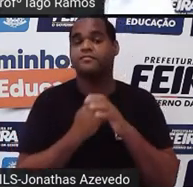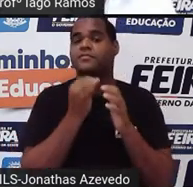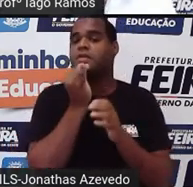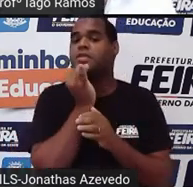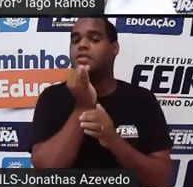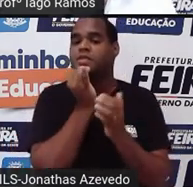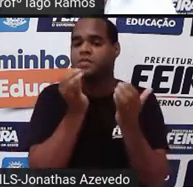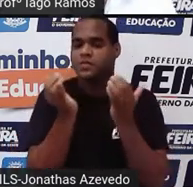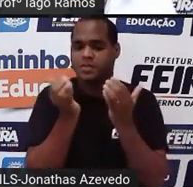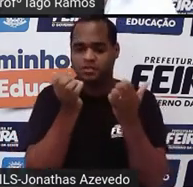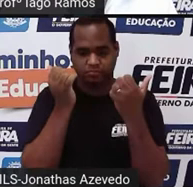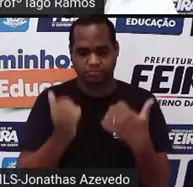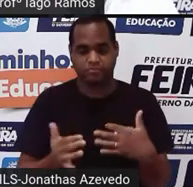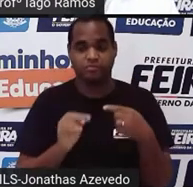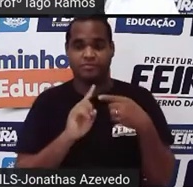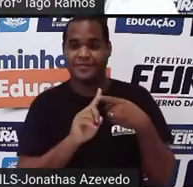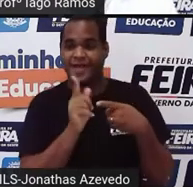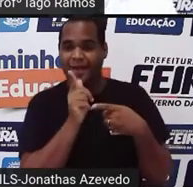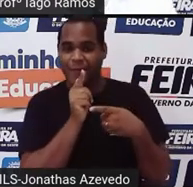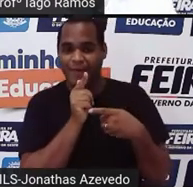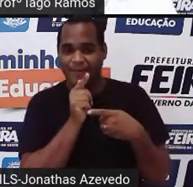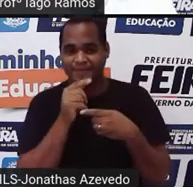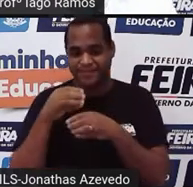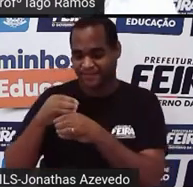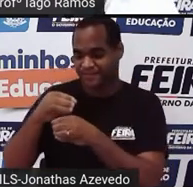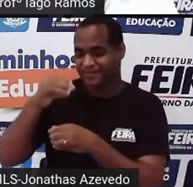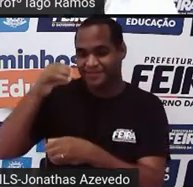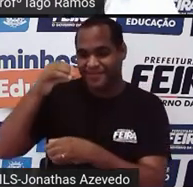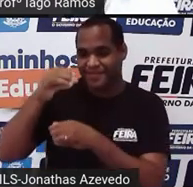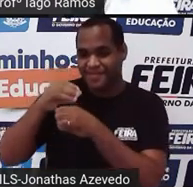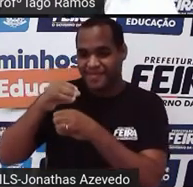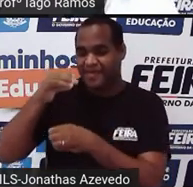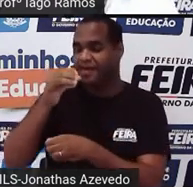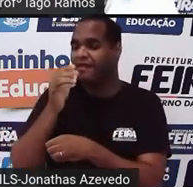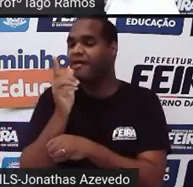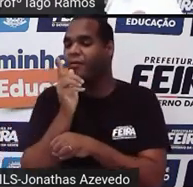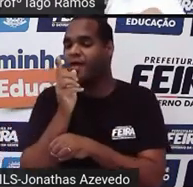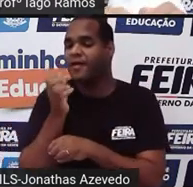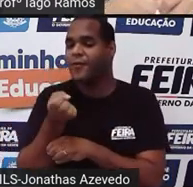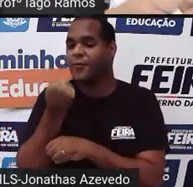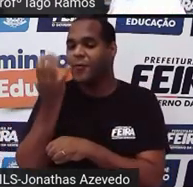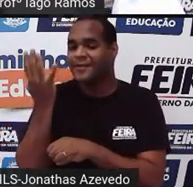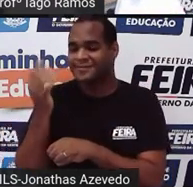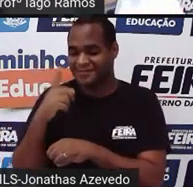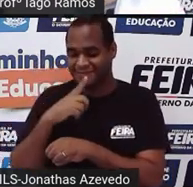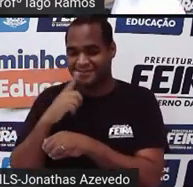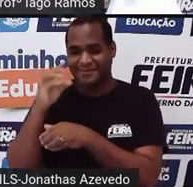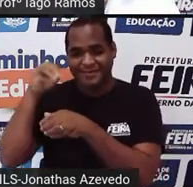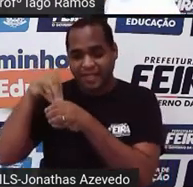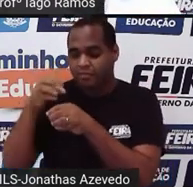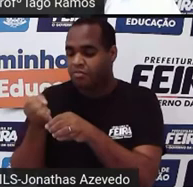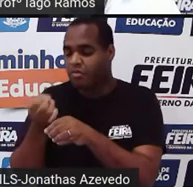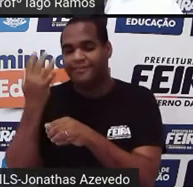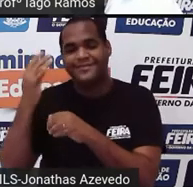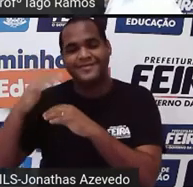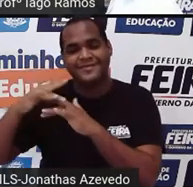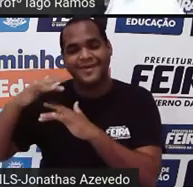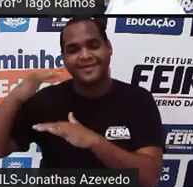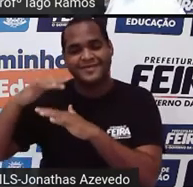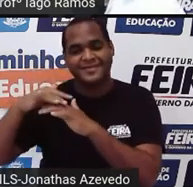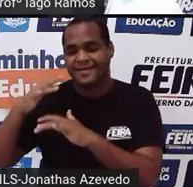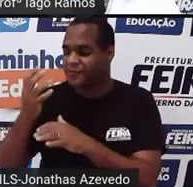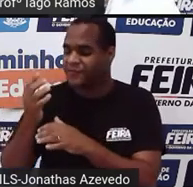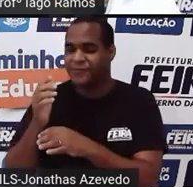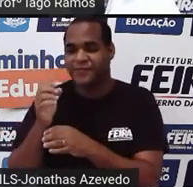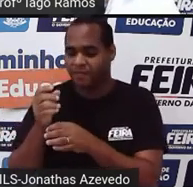garrafinha de água, né? Quanto de água cabe dentro de uma determinada garrafa? Então isso